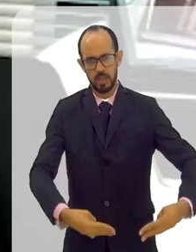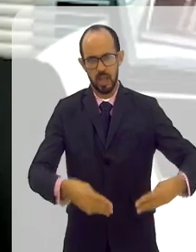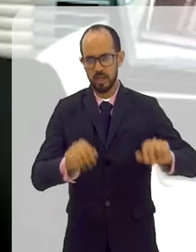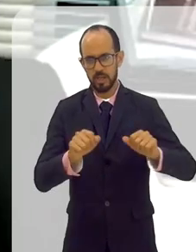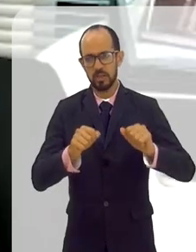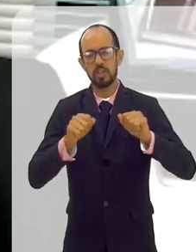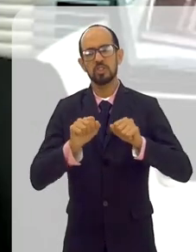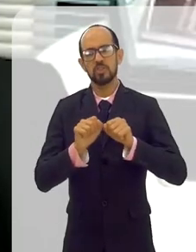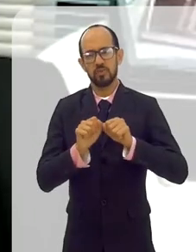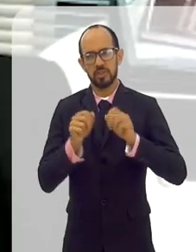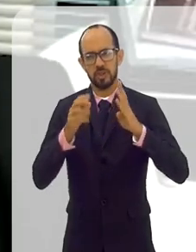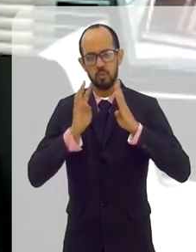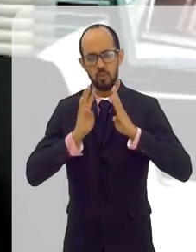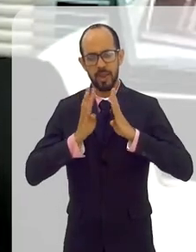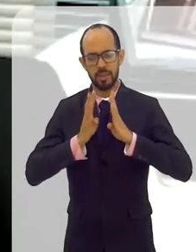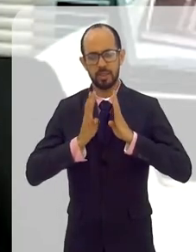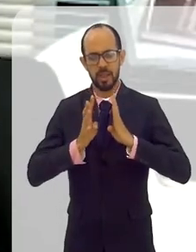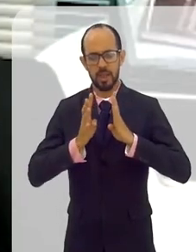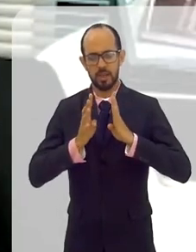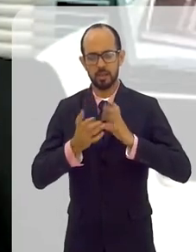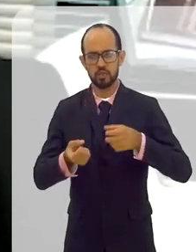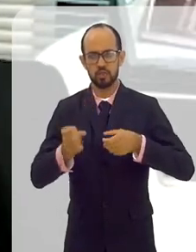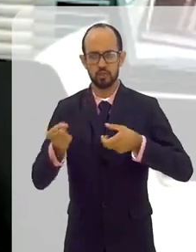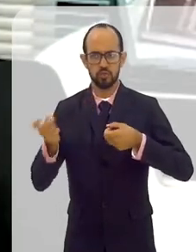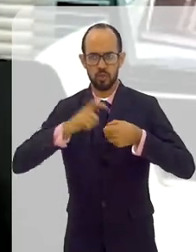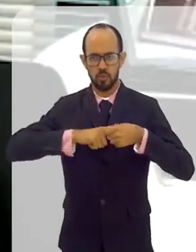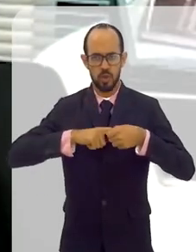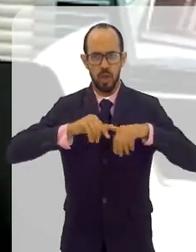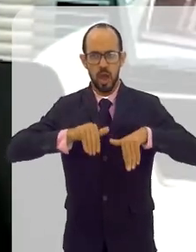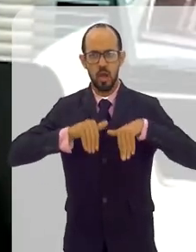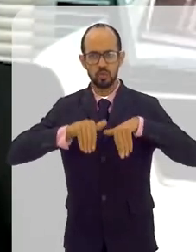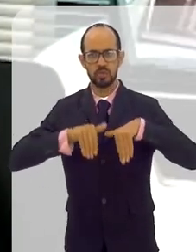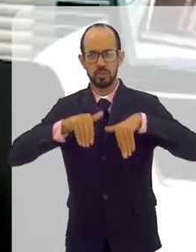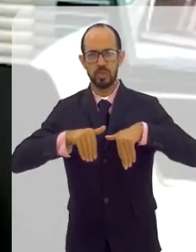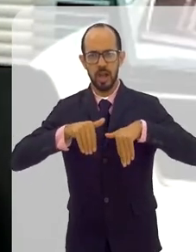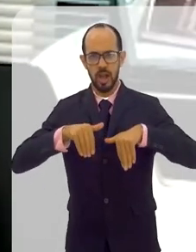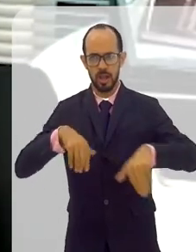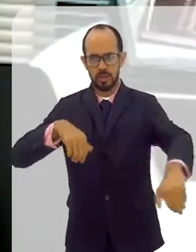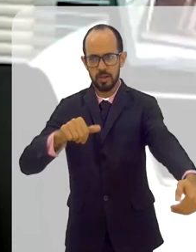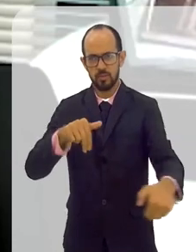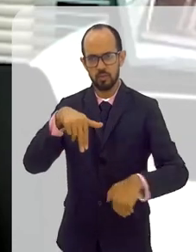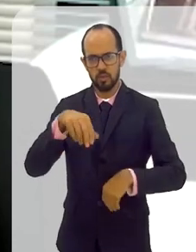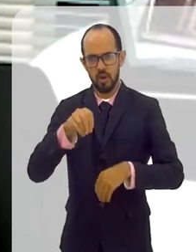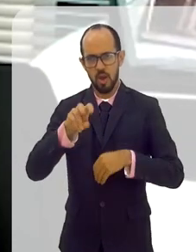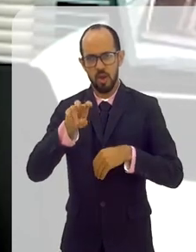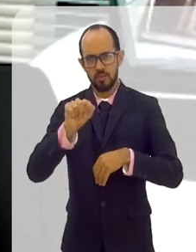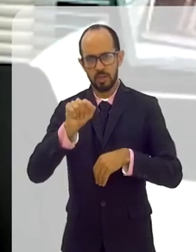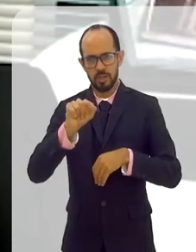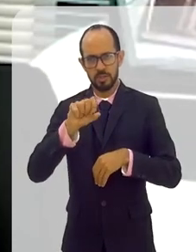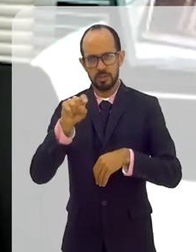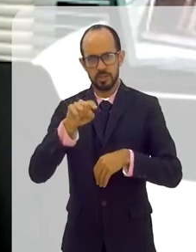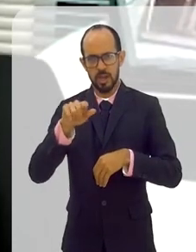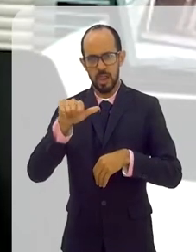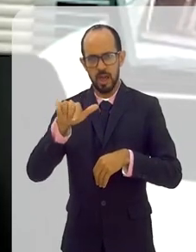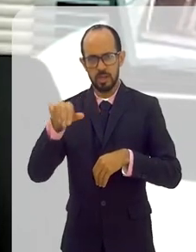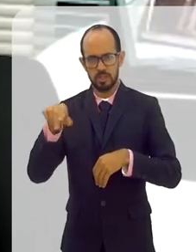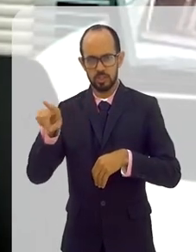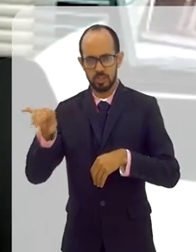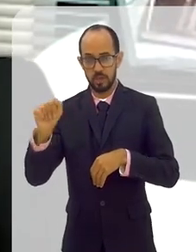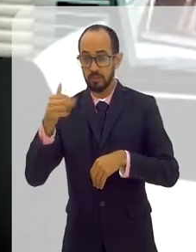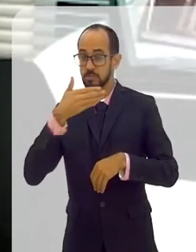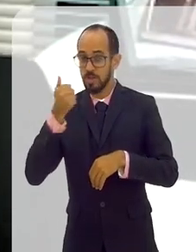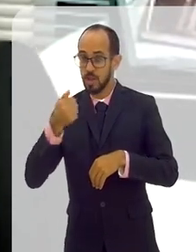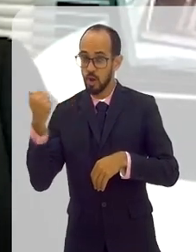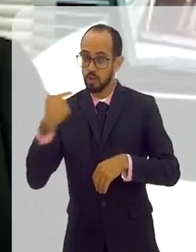quarentena de retornantes, que foi como a Austrália e a Nova Zelândia enfrentaram muito melhor a pandemia do que nós fizemos. Apesar do